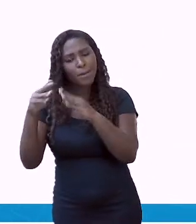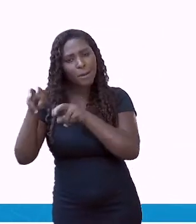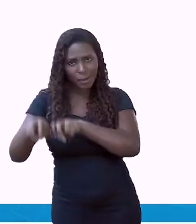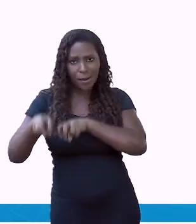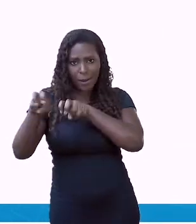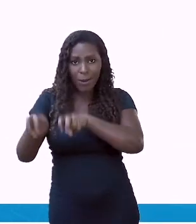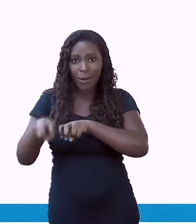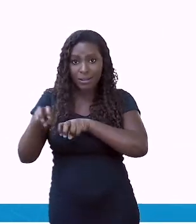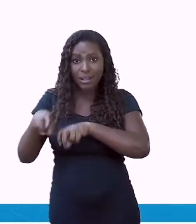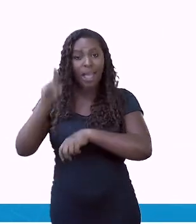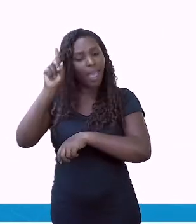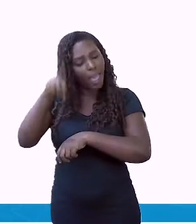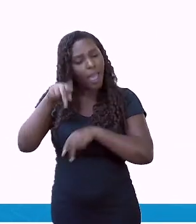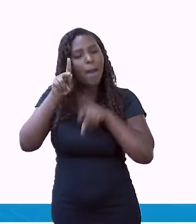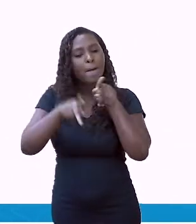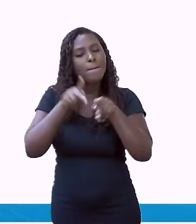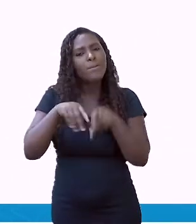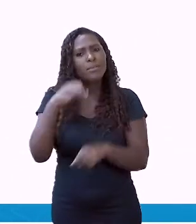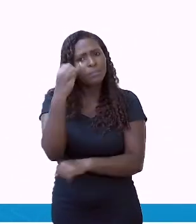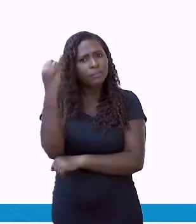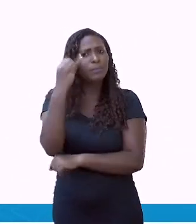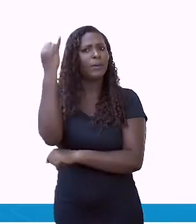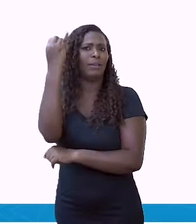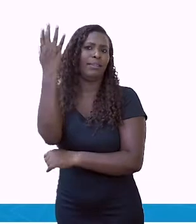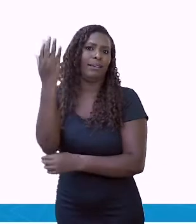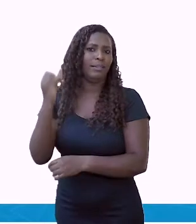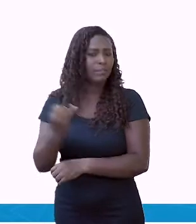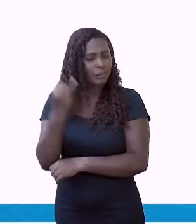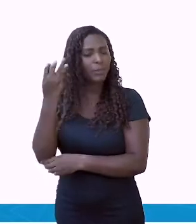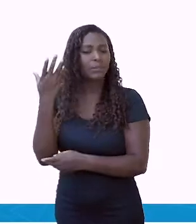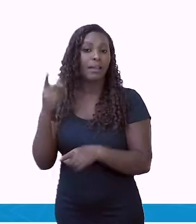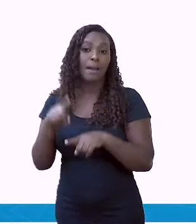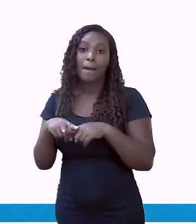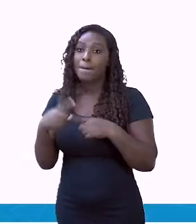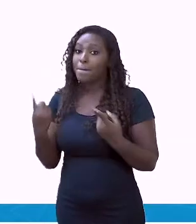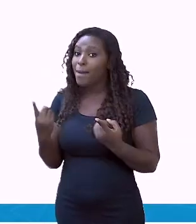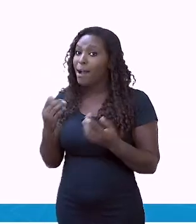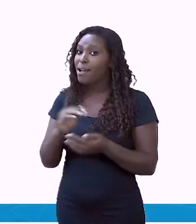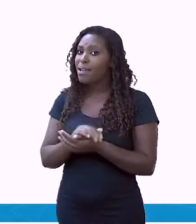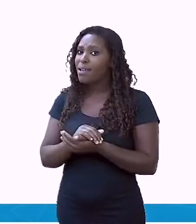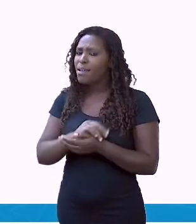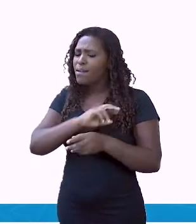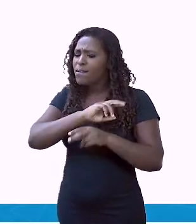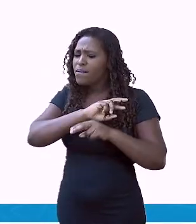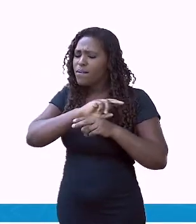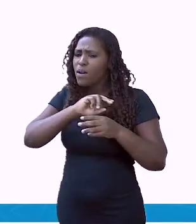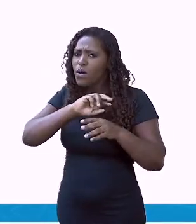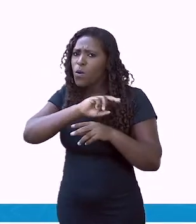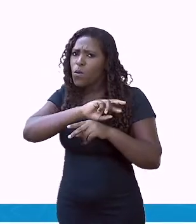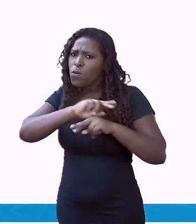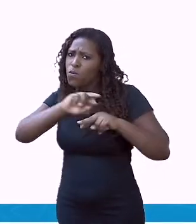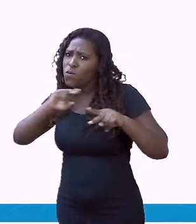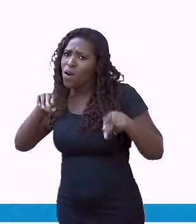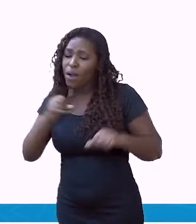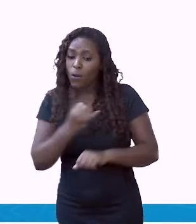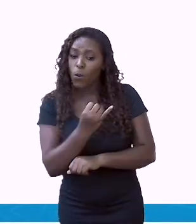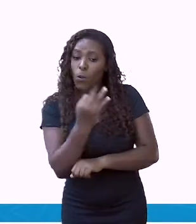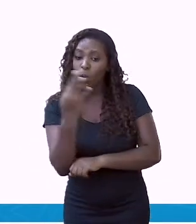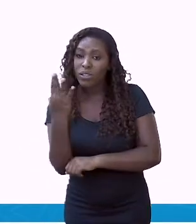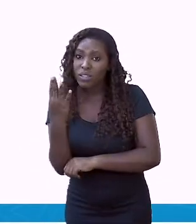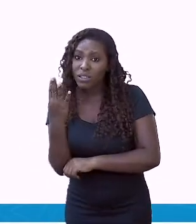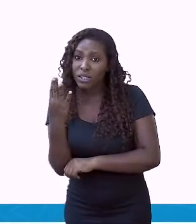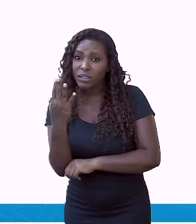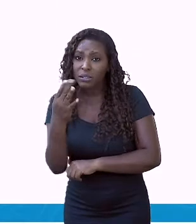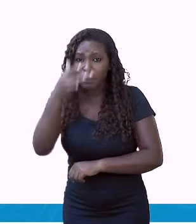hoje, a maior parte da população, perdão, elas estão aonde? No campo ou na